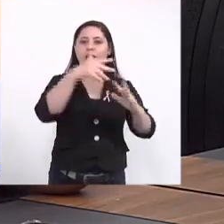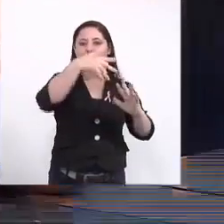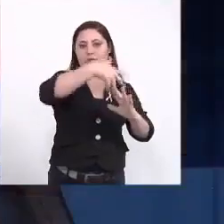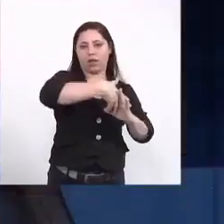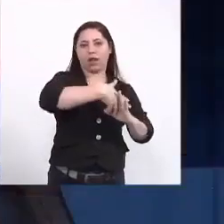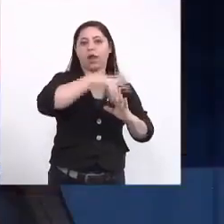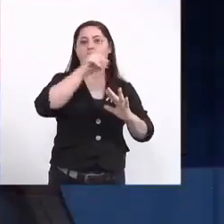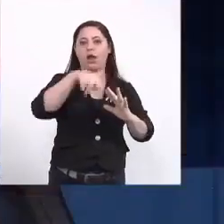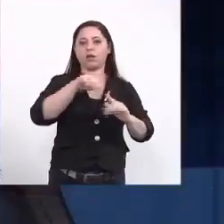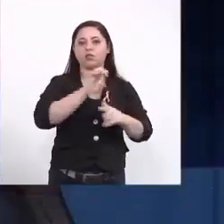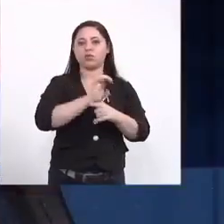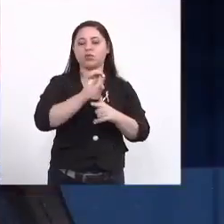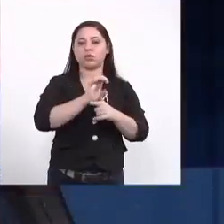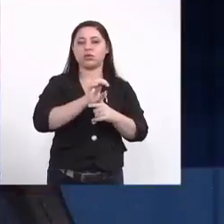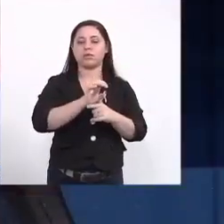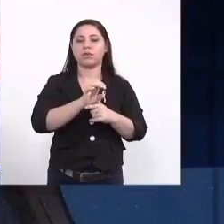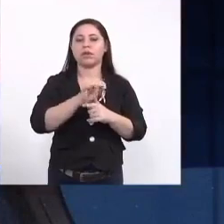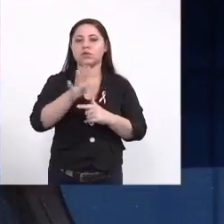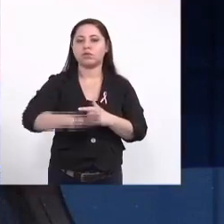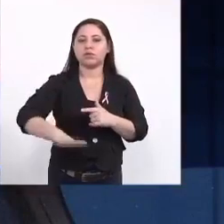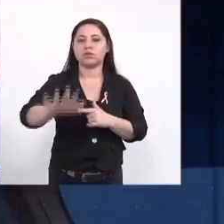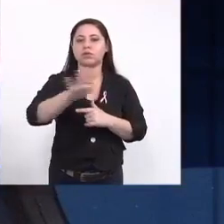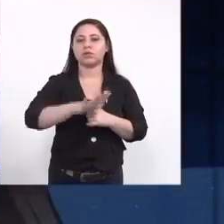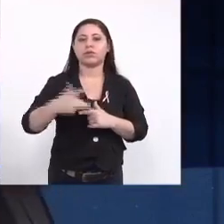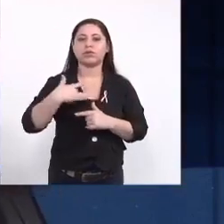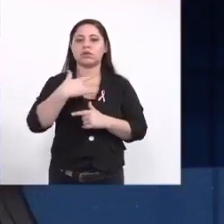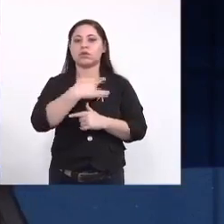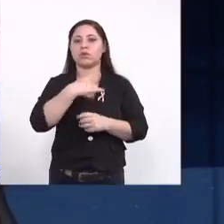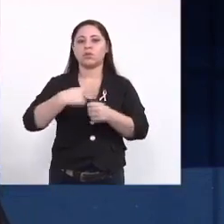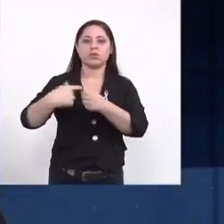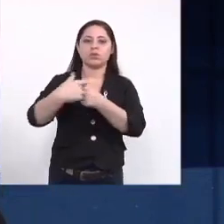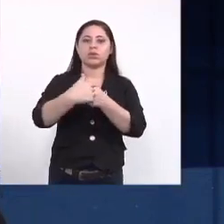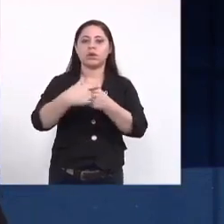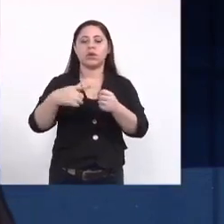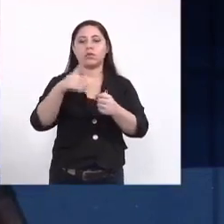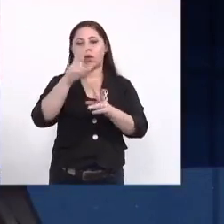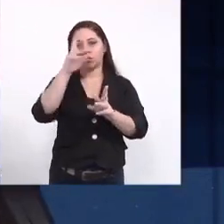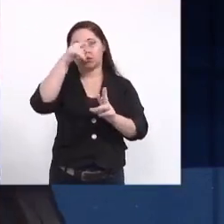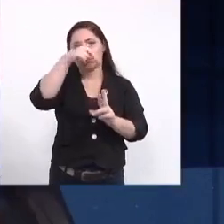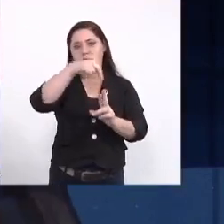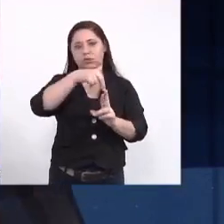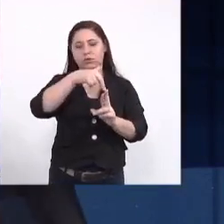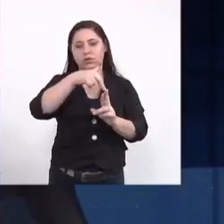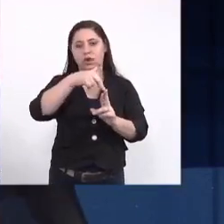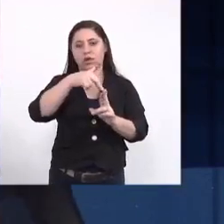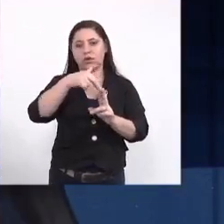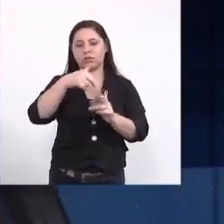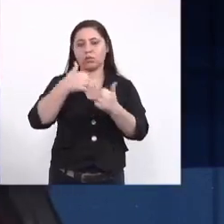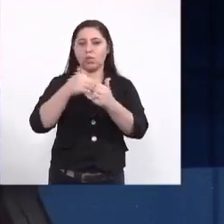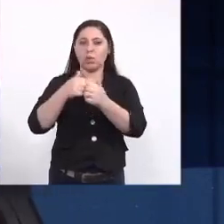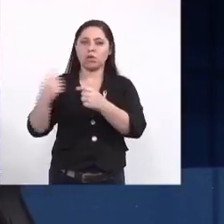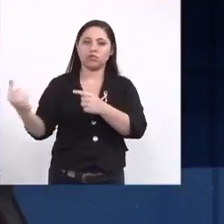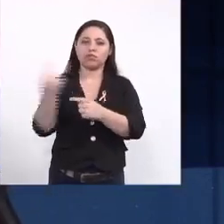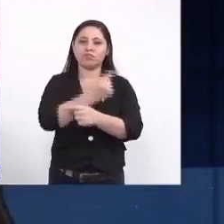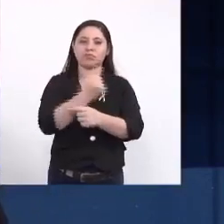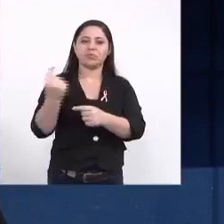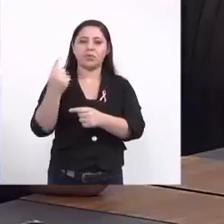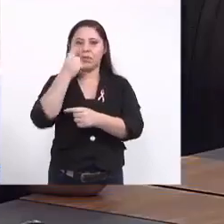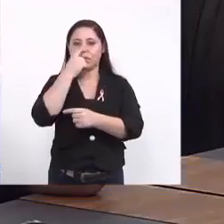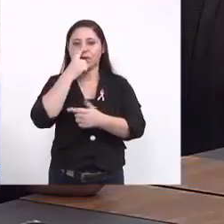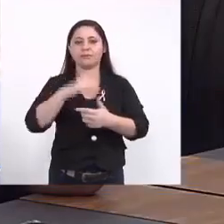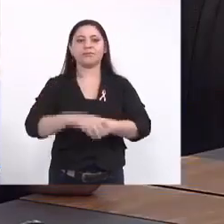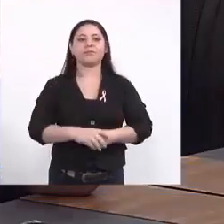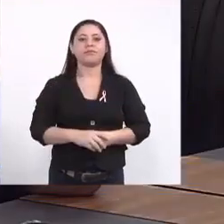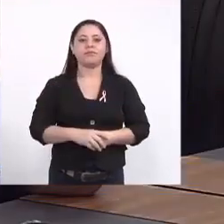distrito sanitário daí já parte para o município que o município fica responsável pelo transporte sanitário então